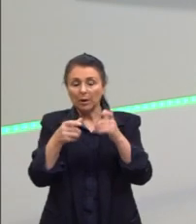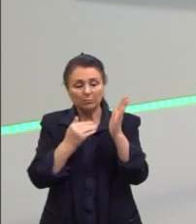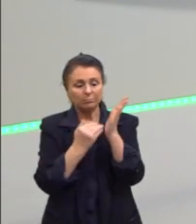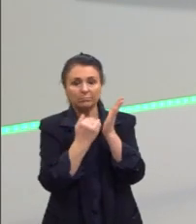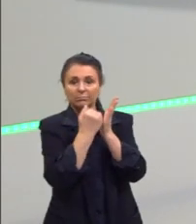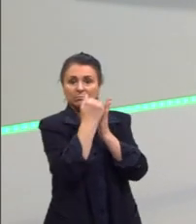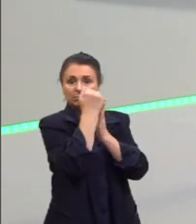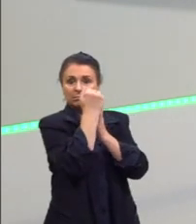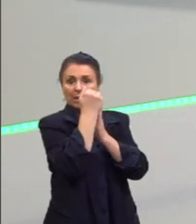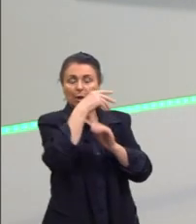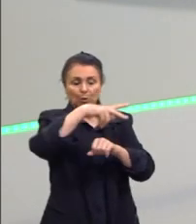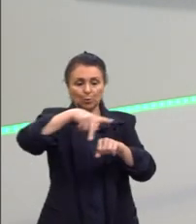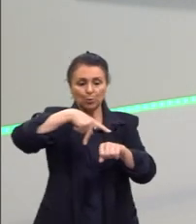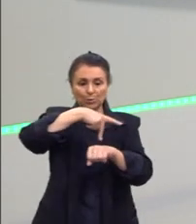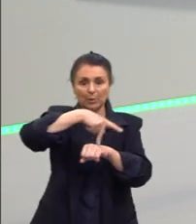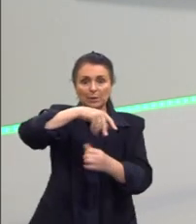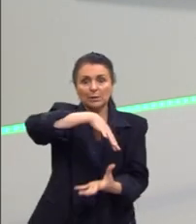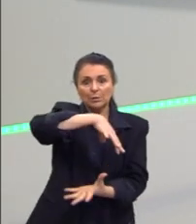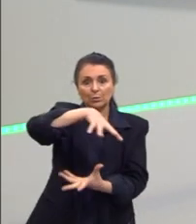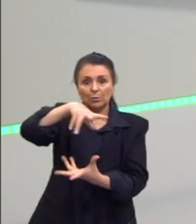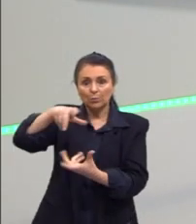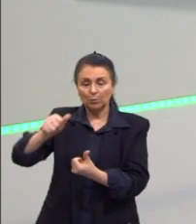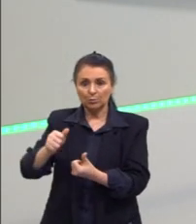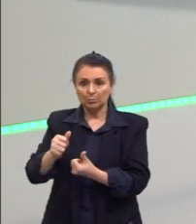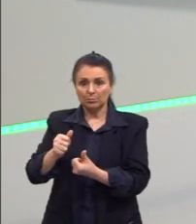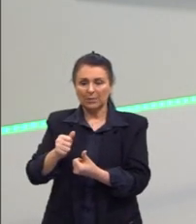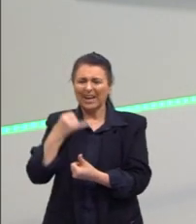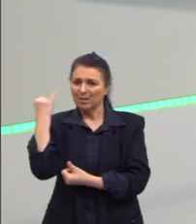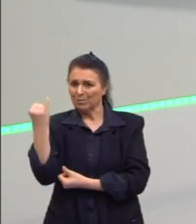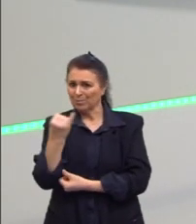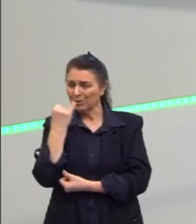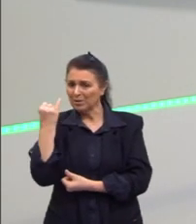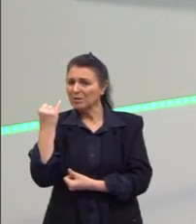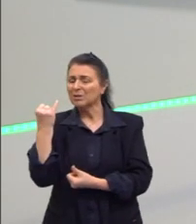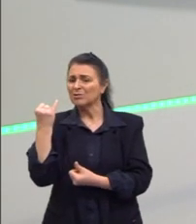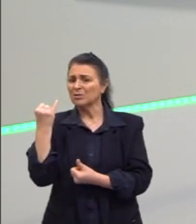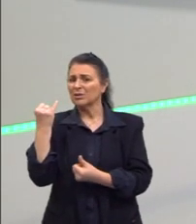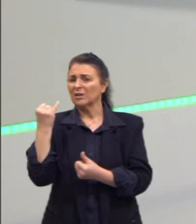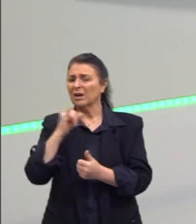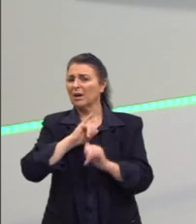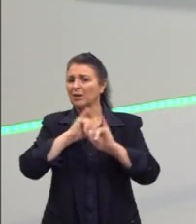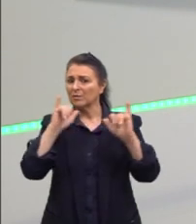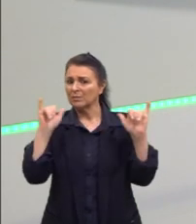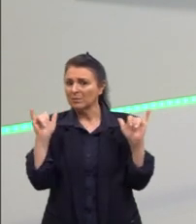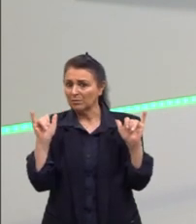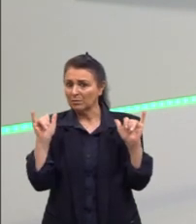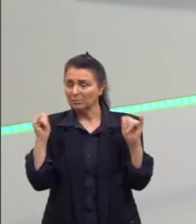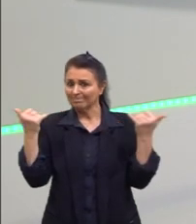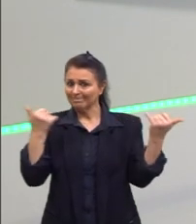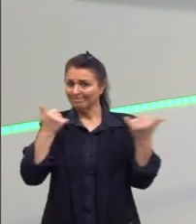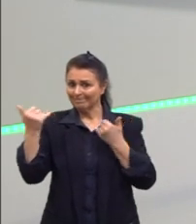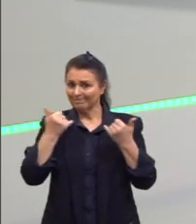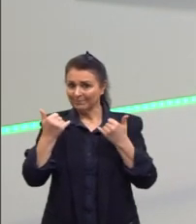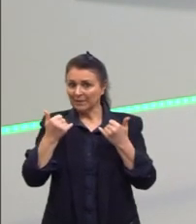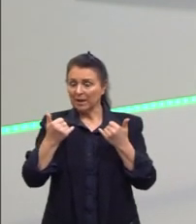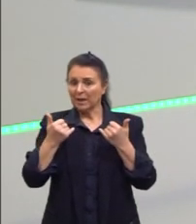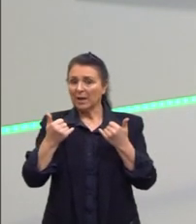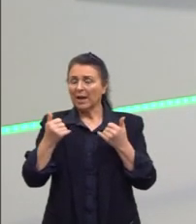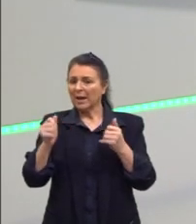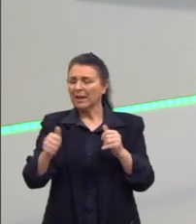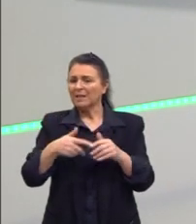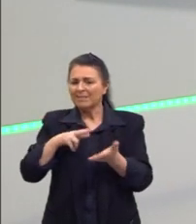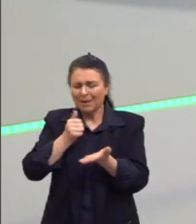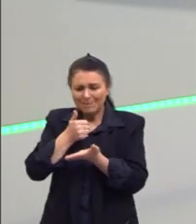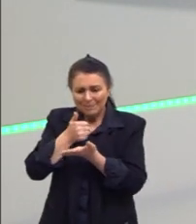É forte essa informação. Ela embasa a argumentação da invisibilidade em relação ao registro civil